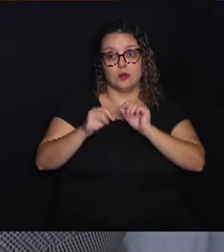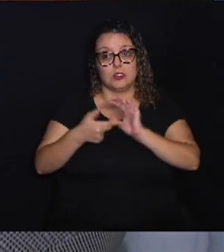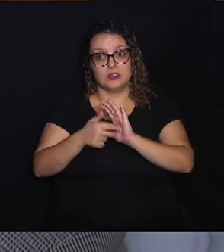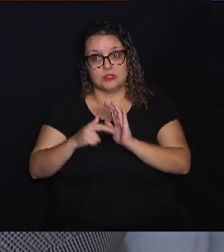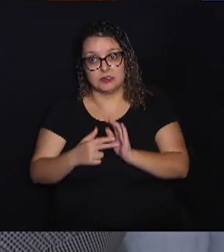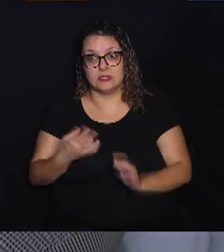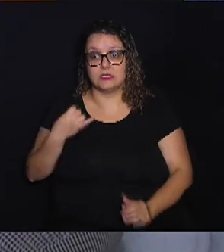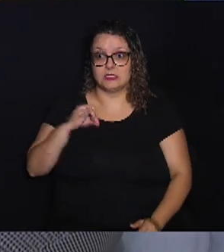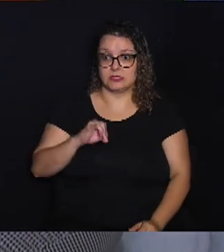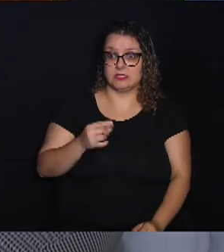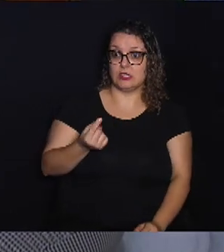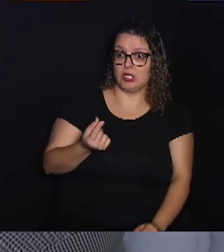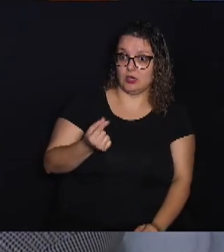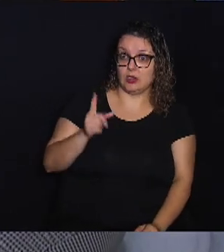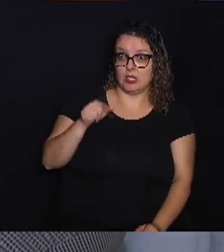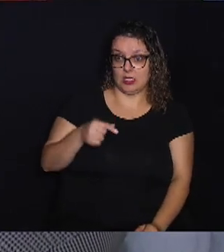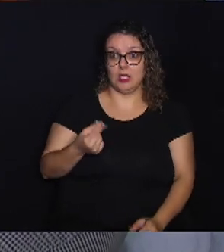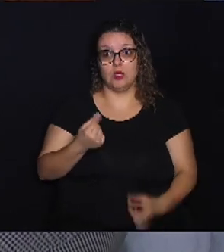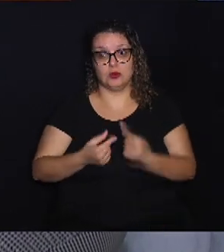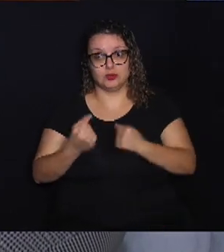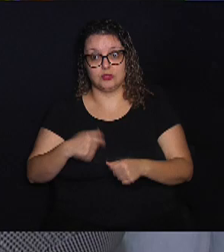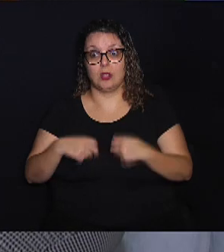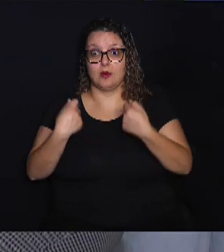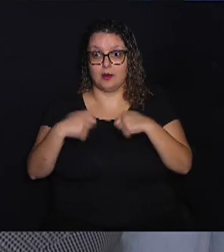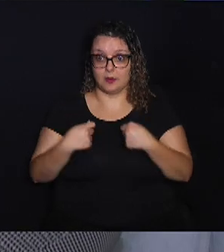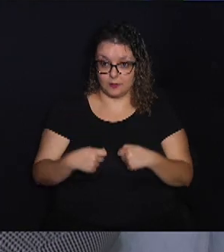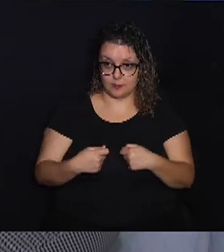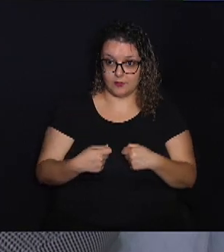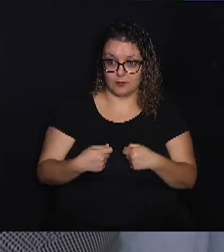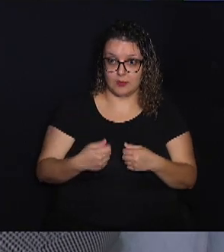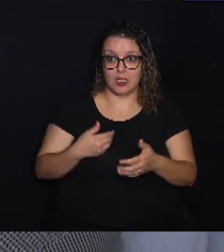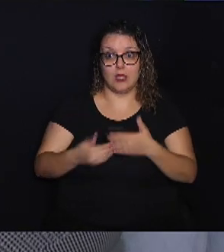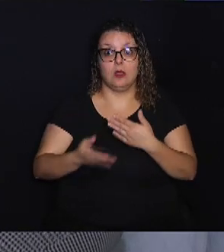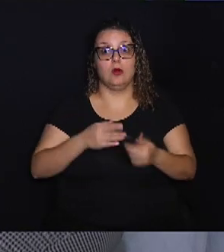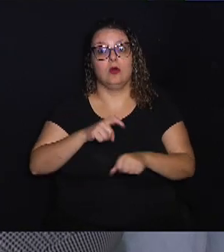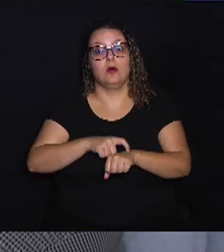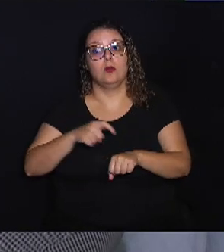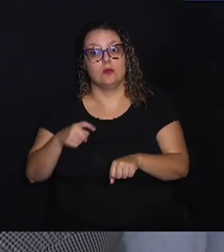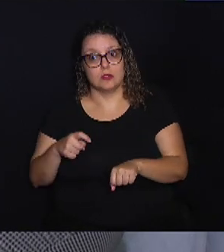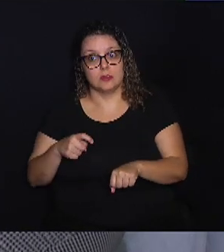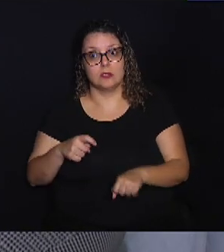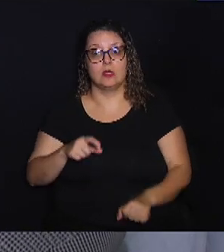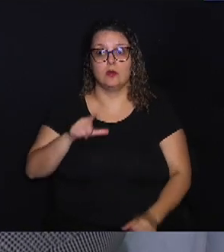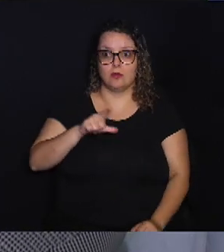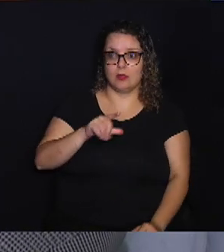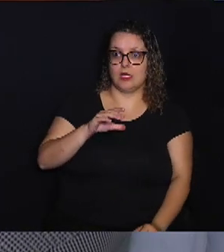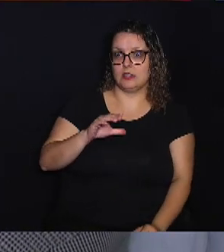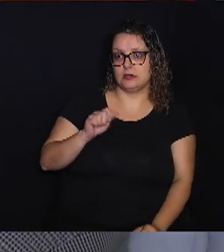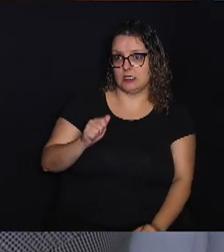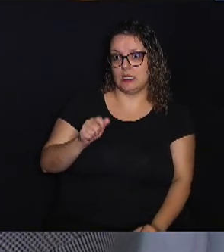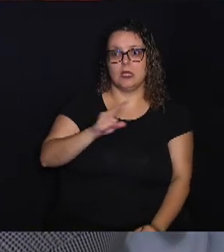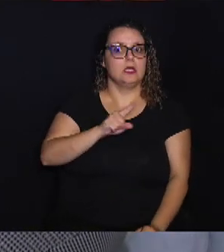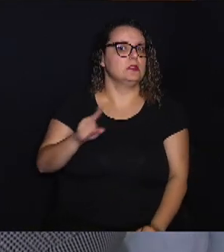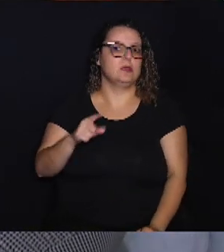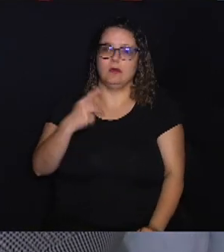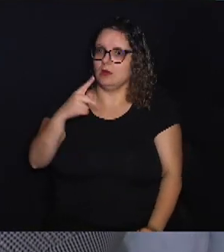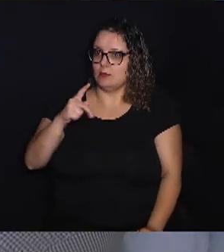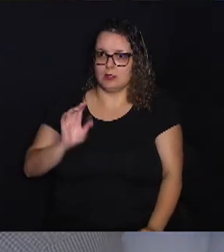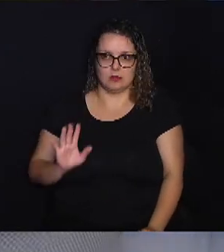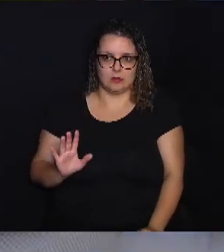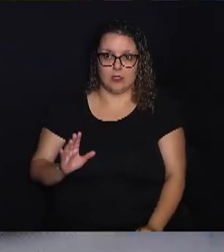se esse dinheiro é um dinheiro que você vai precisar a qualquer momento, o LCA não é para você.